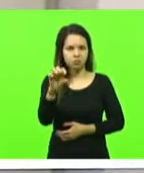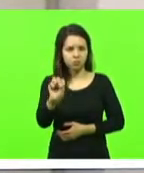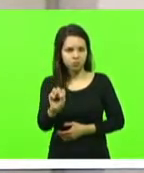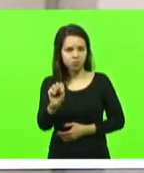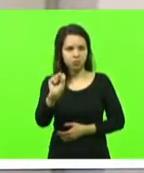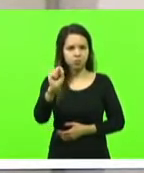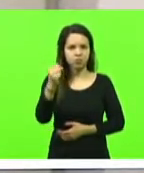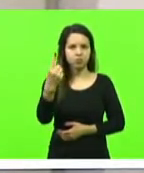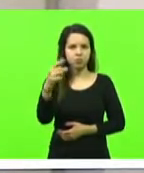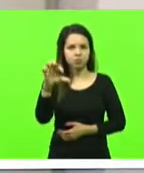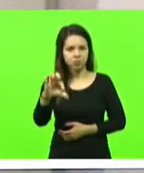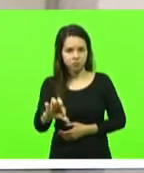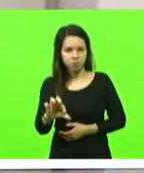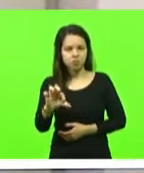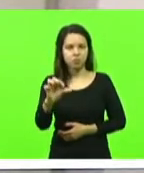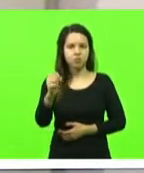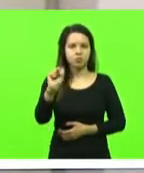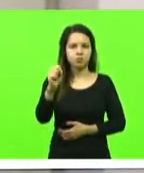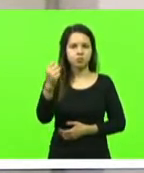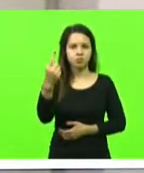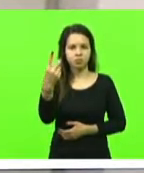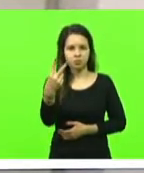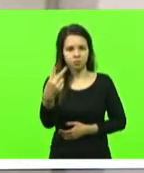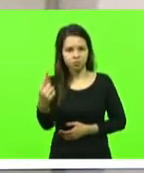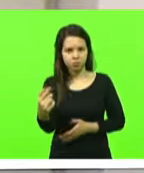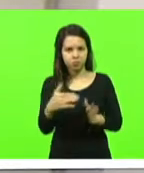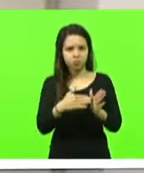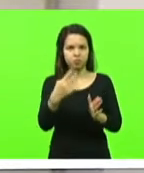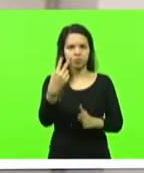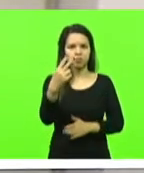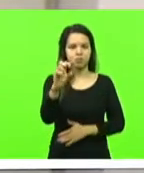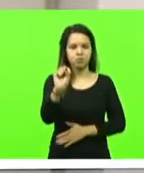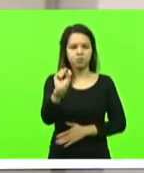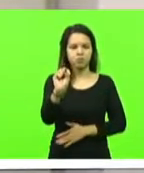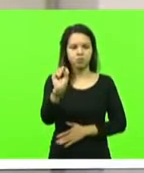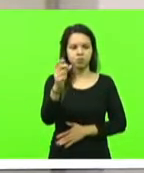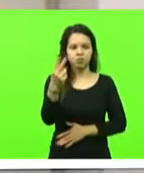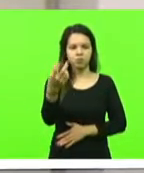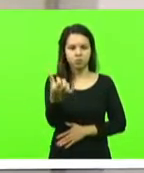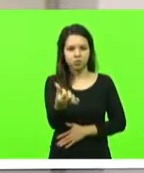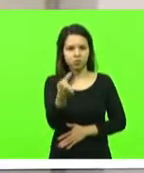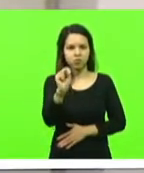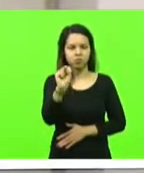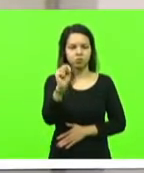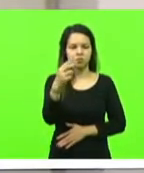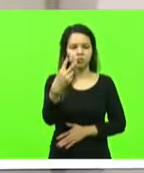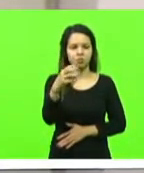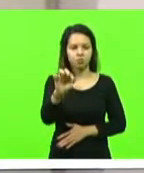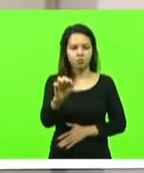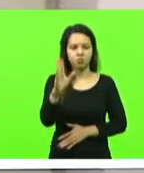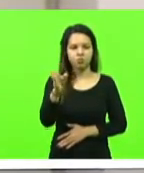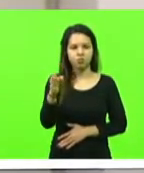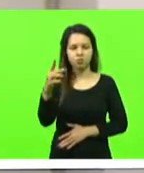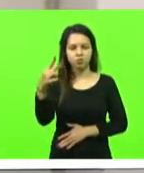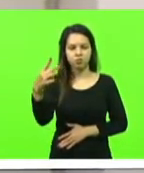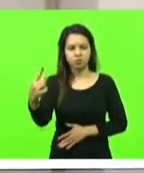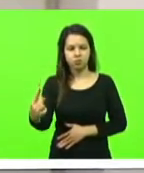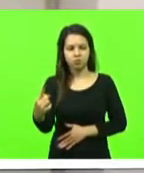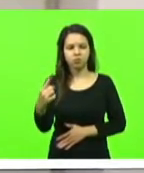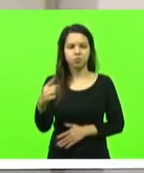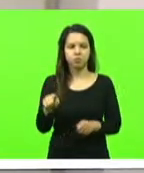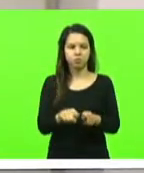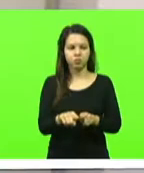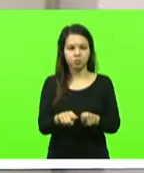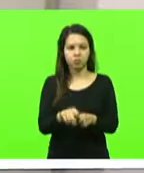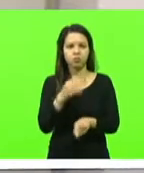819, 821 a 826 e 829 barra 2021. Bem como os